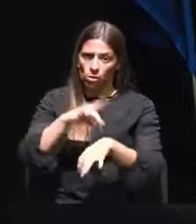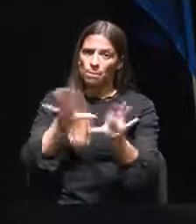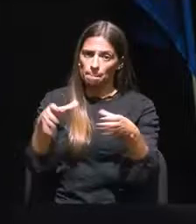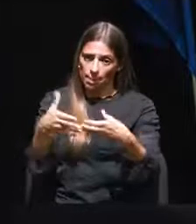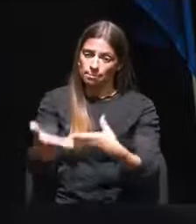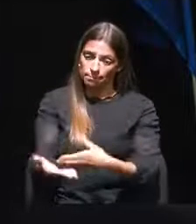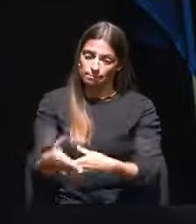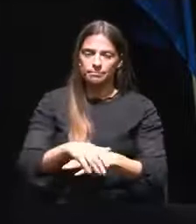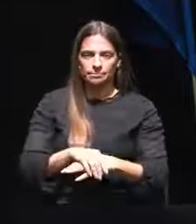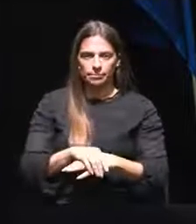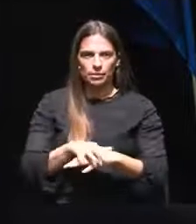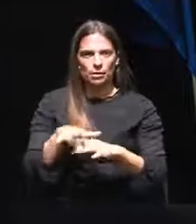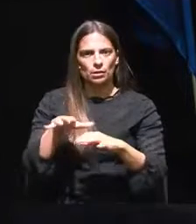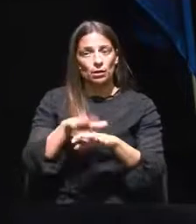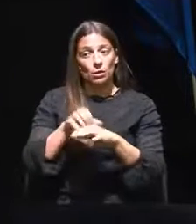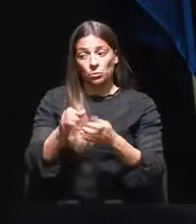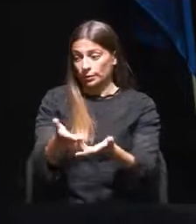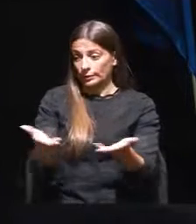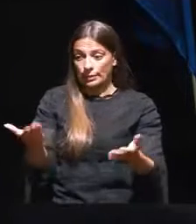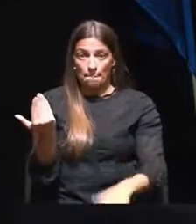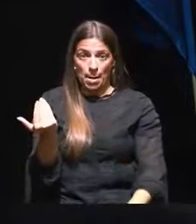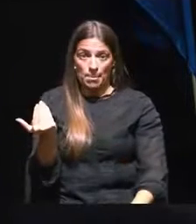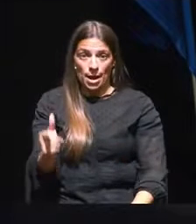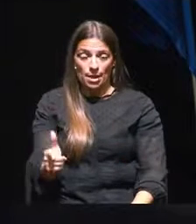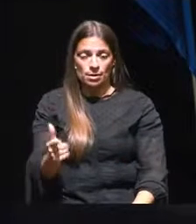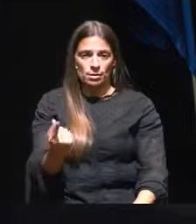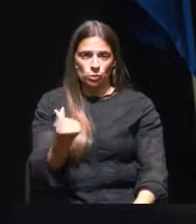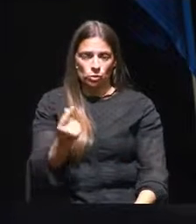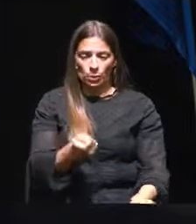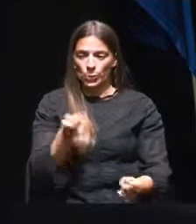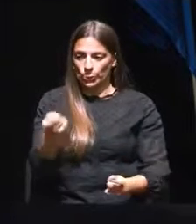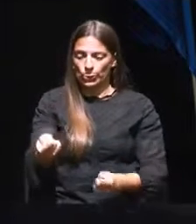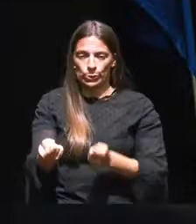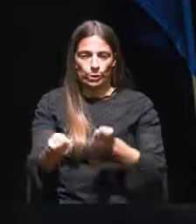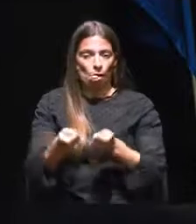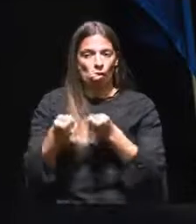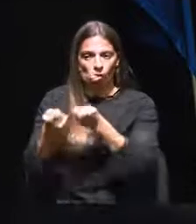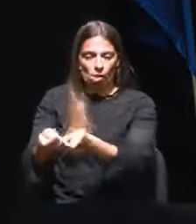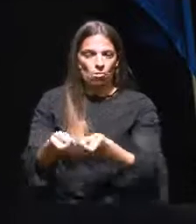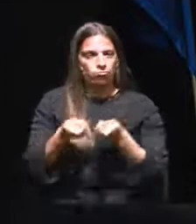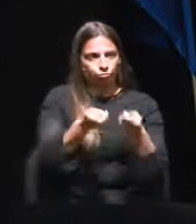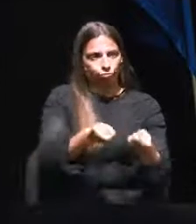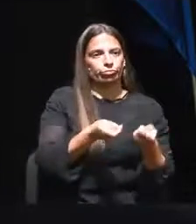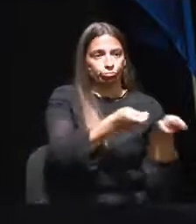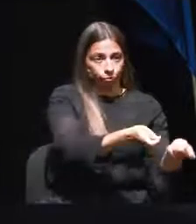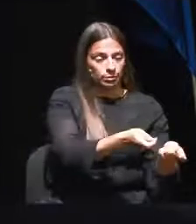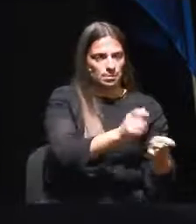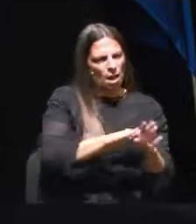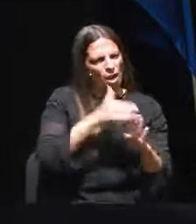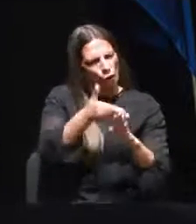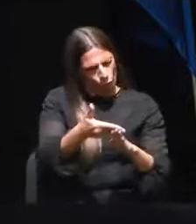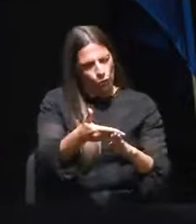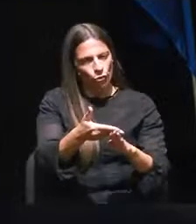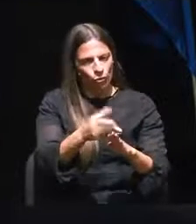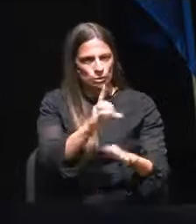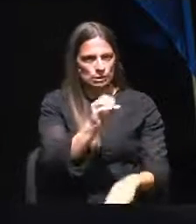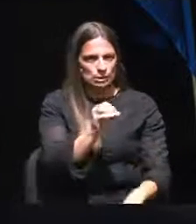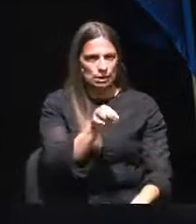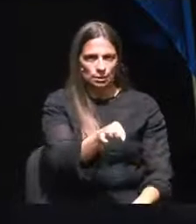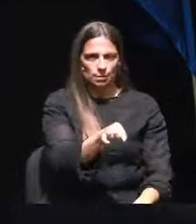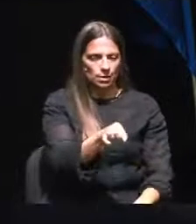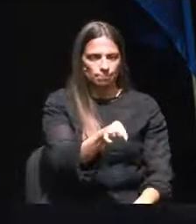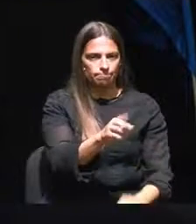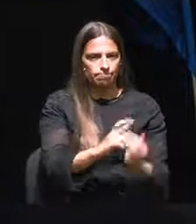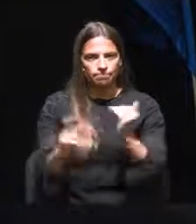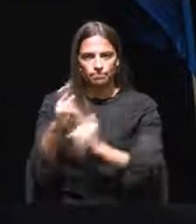pandémico. Perante este desiderato, os meios financeiros a transferir para cada uma serão agora reforçados, passando de 60 mil para